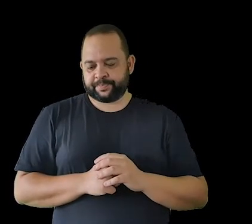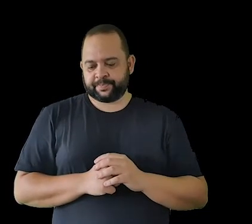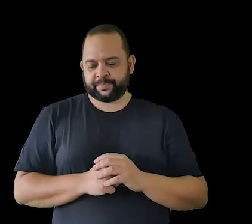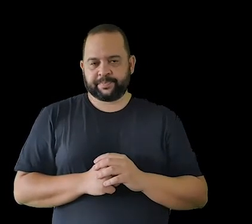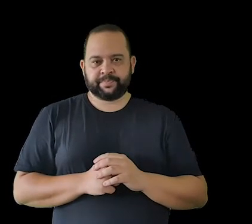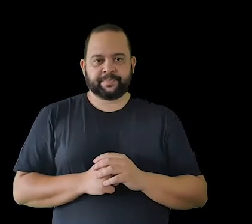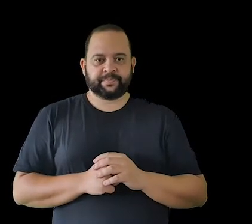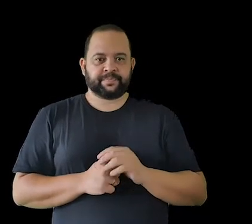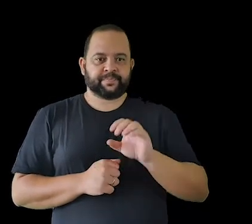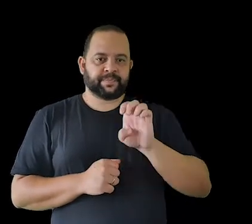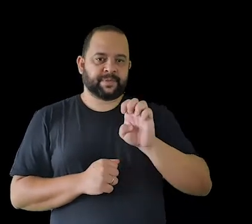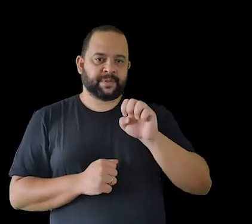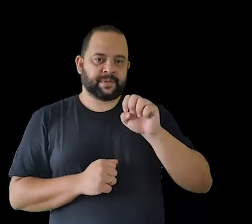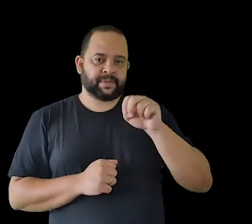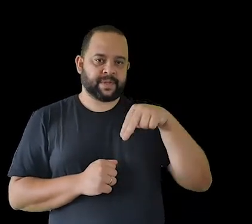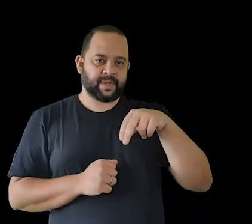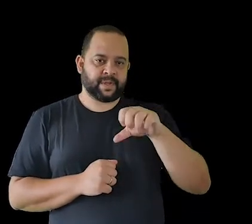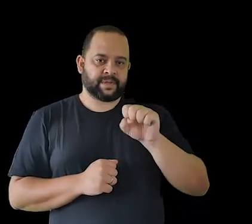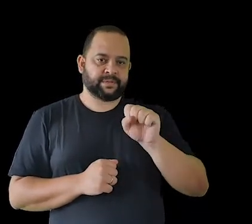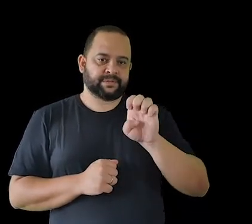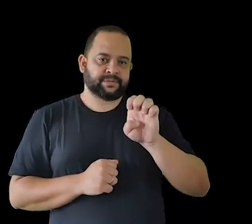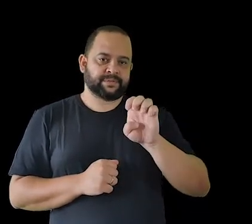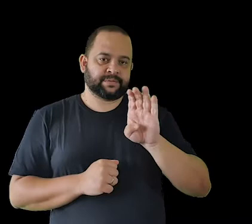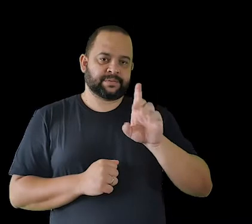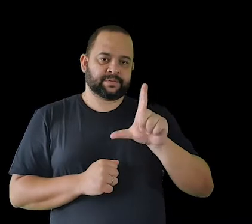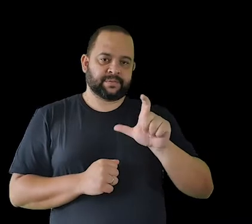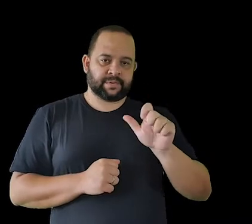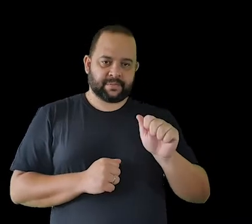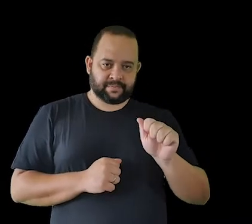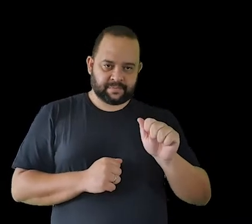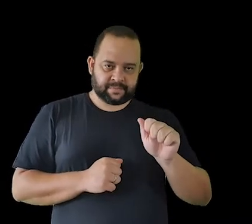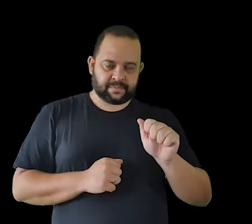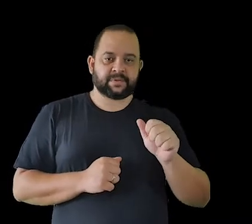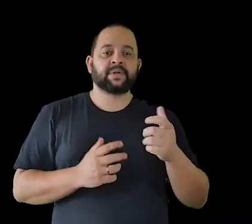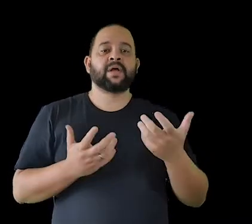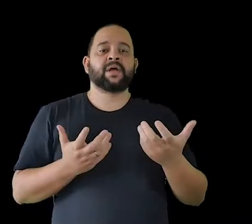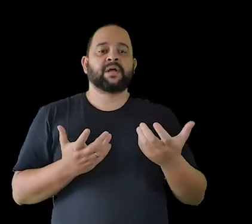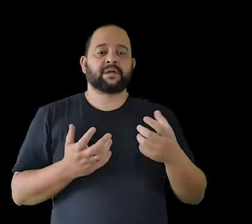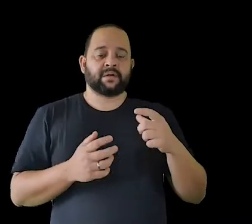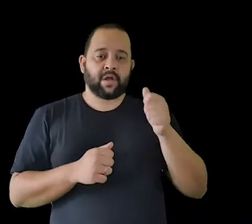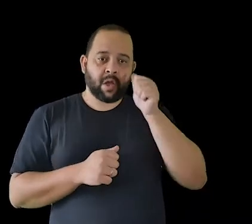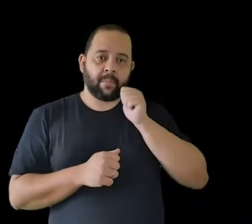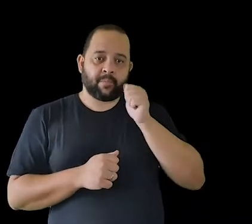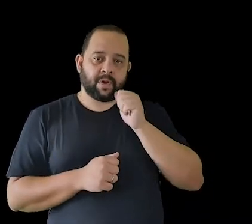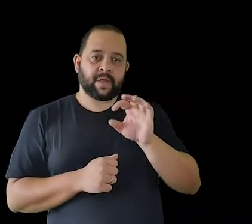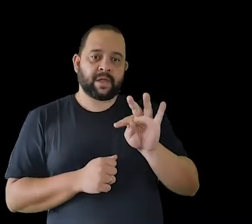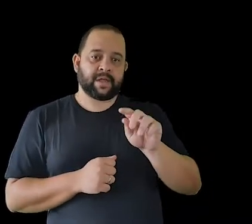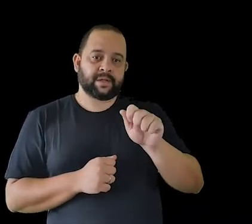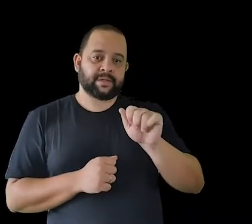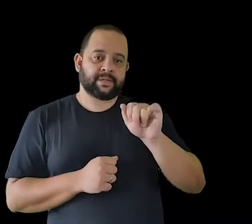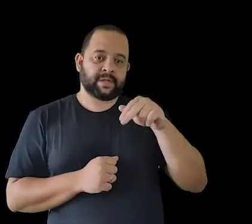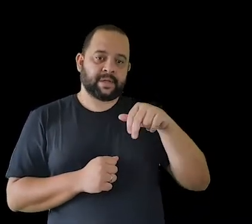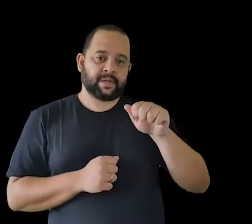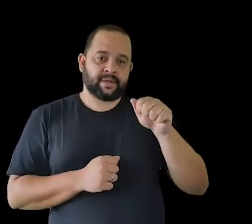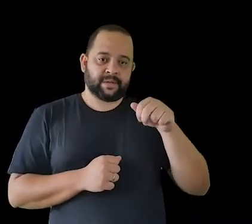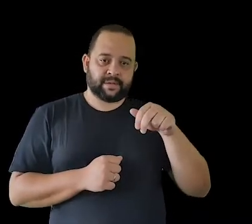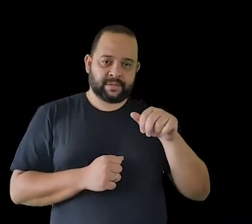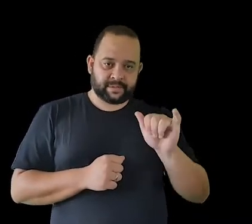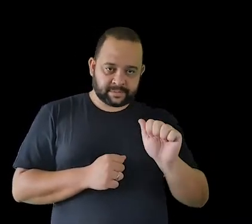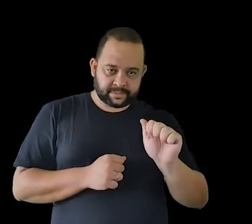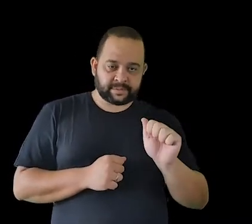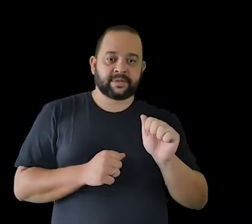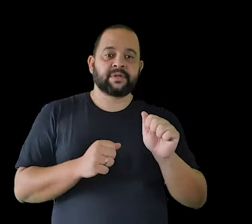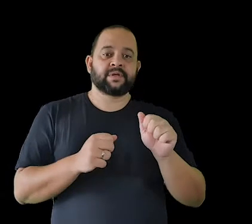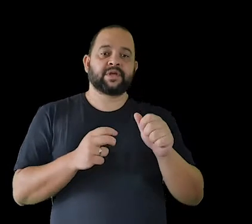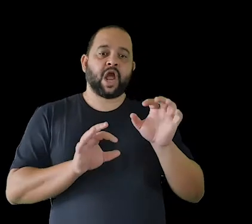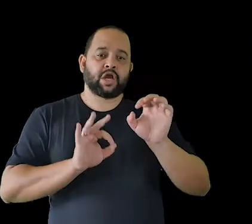...o Ensemble Guarani, com a participação da Tayana Reverso, que é uma soprano, e a direção artística da Natália